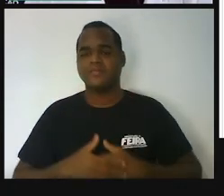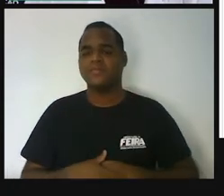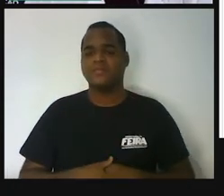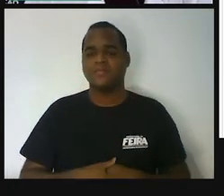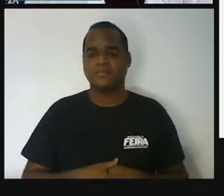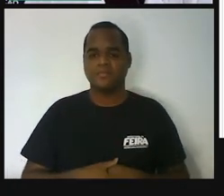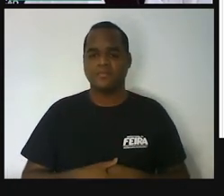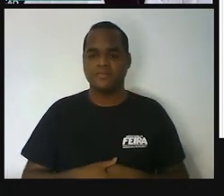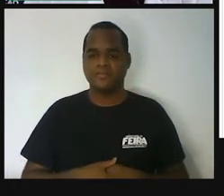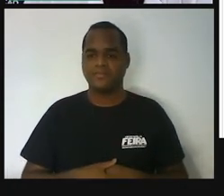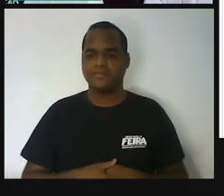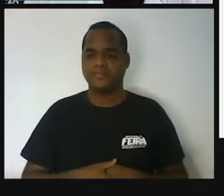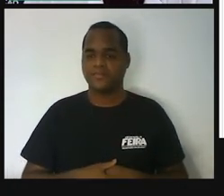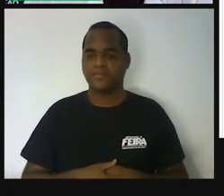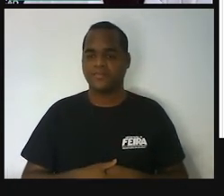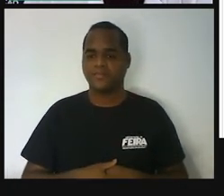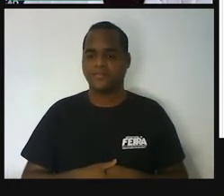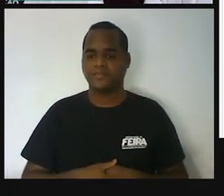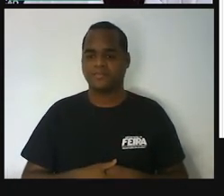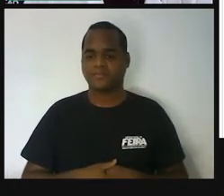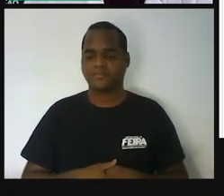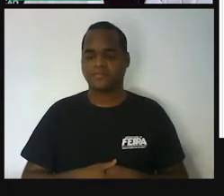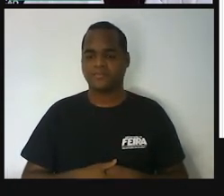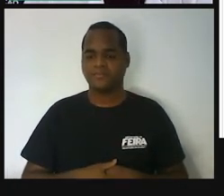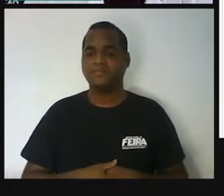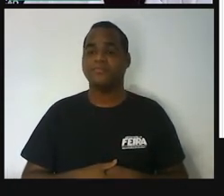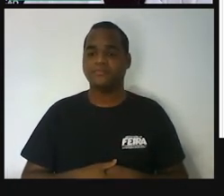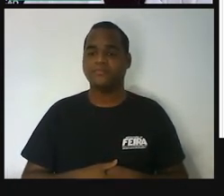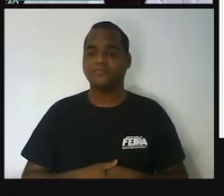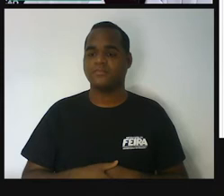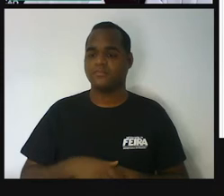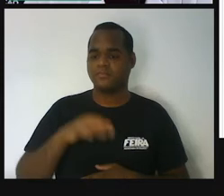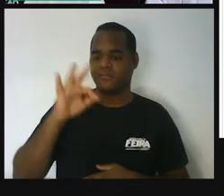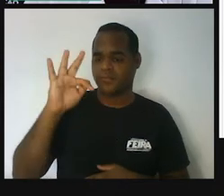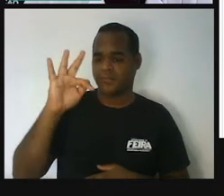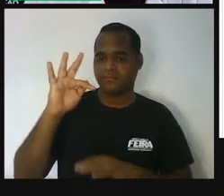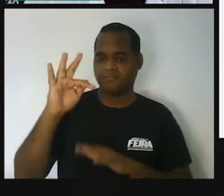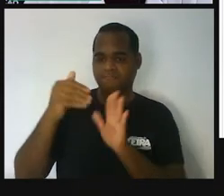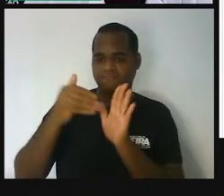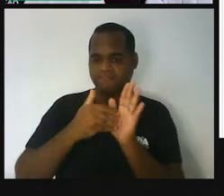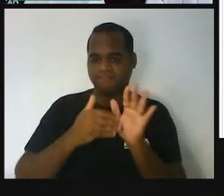E vou ligar desse ponto F até o ponto G. Olha só.